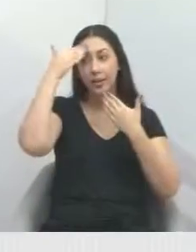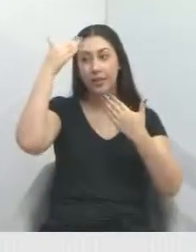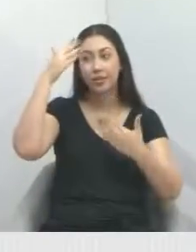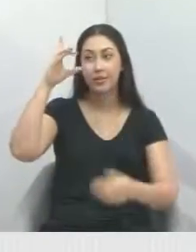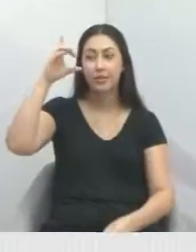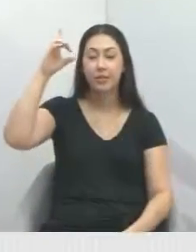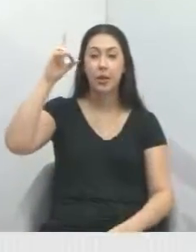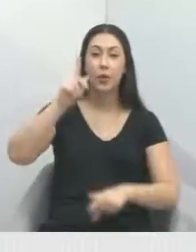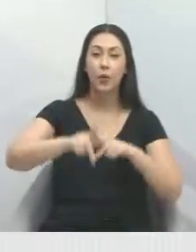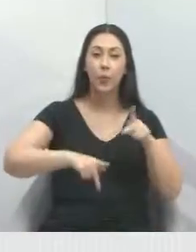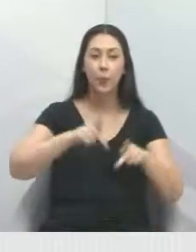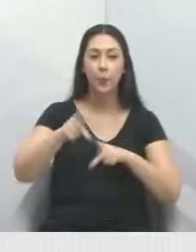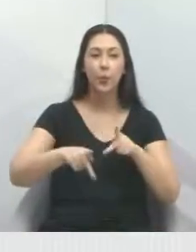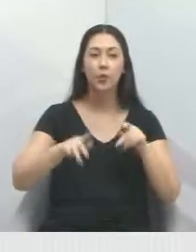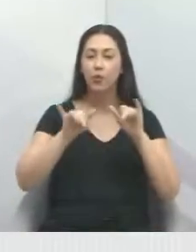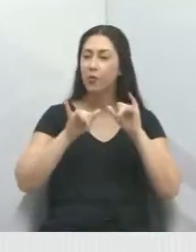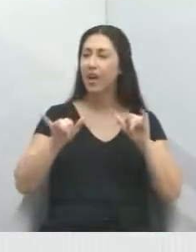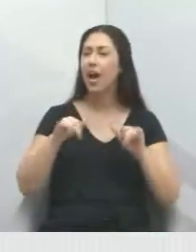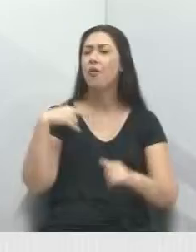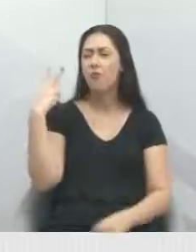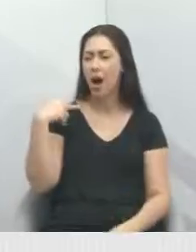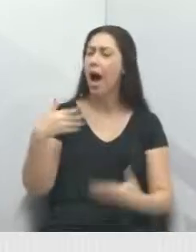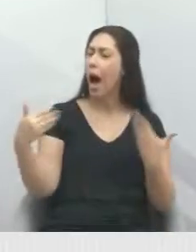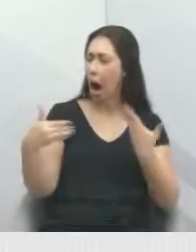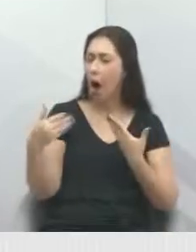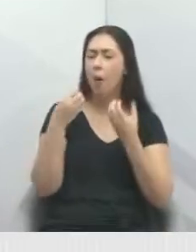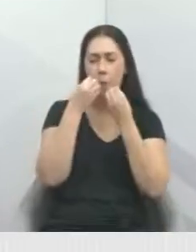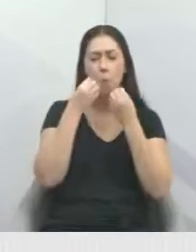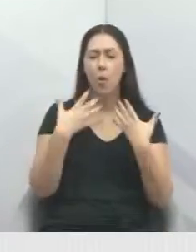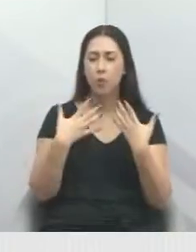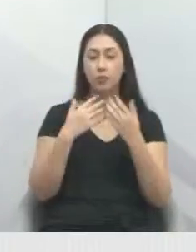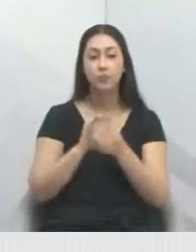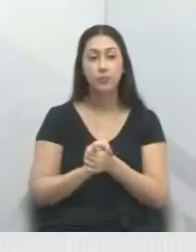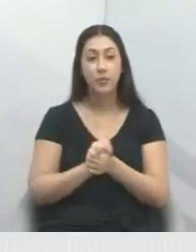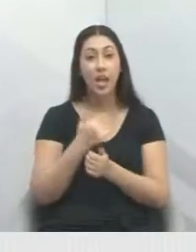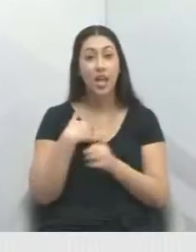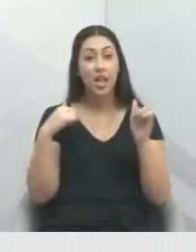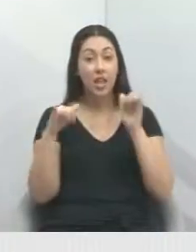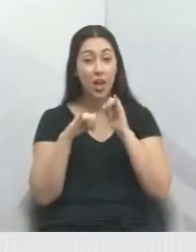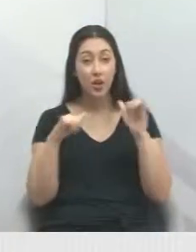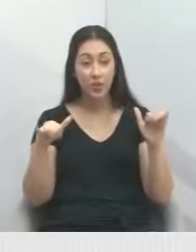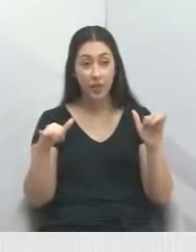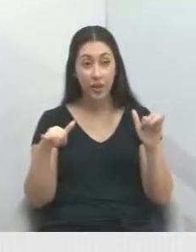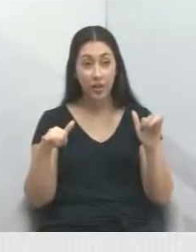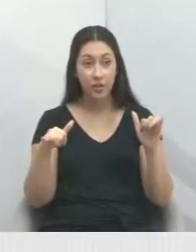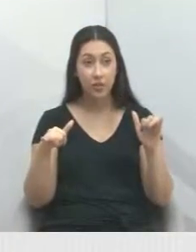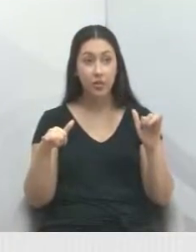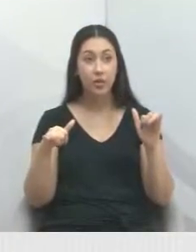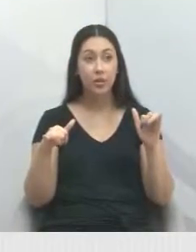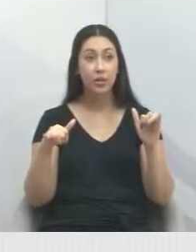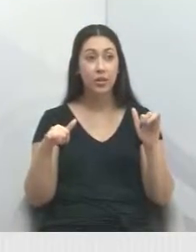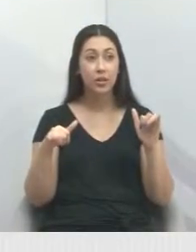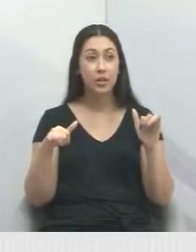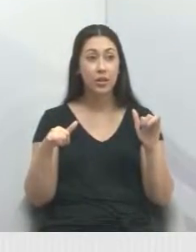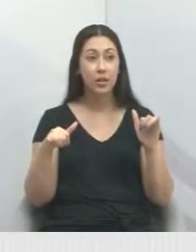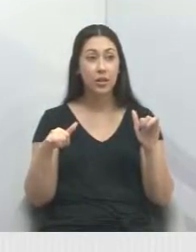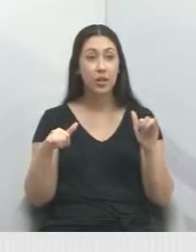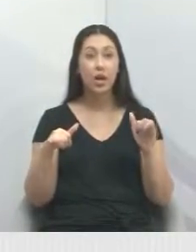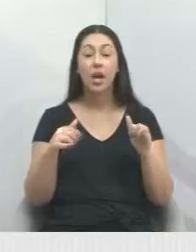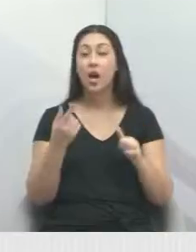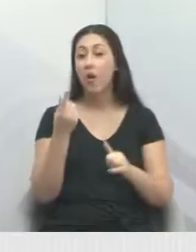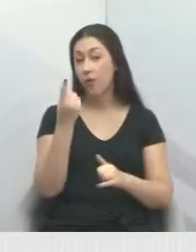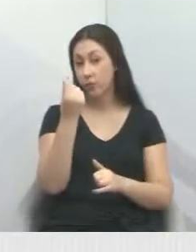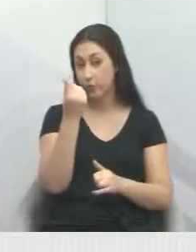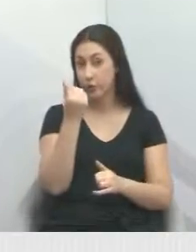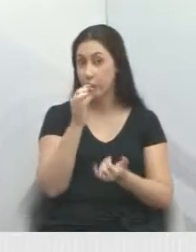a população se diz, vereador, agora ficou bom. E aí eu digo para vocês, essa é uma verba impositiva